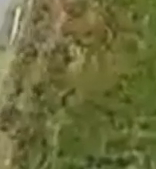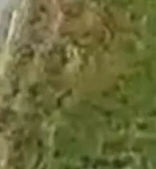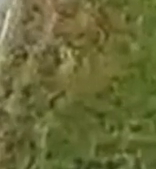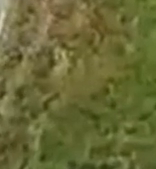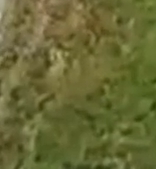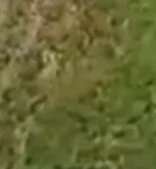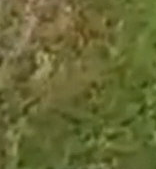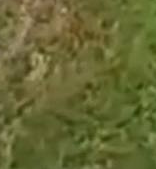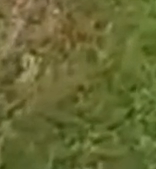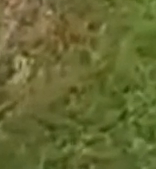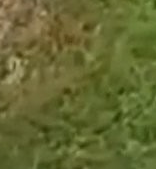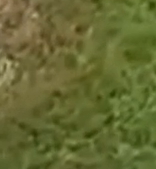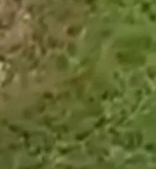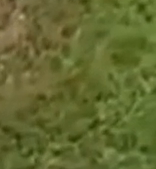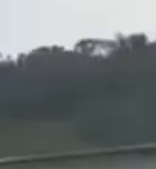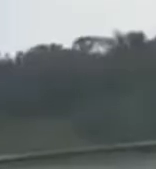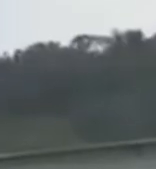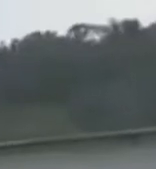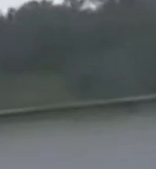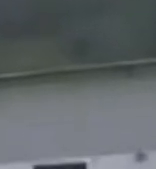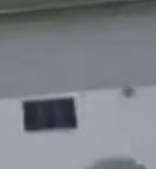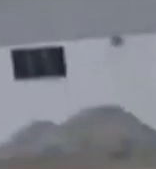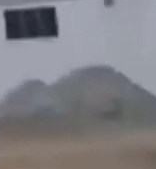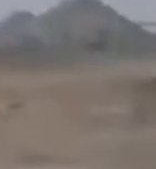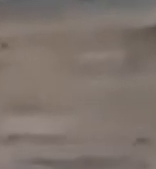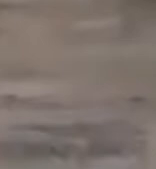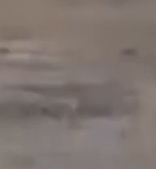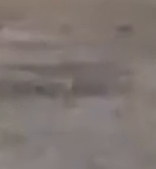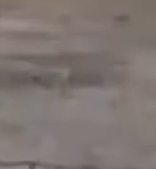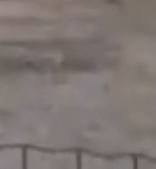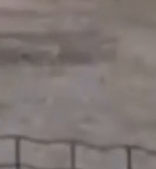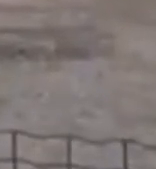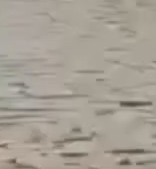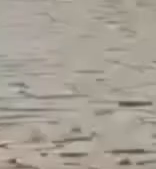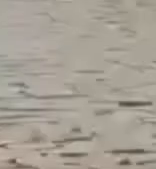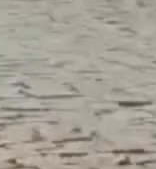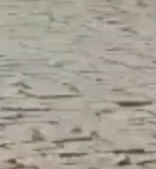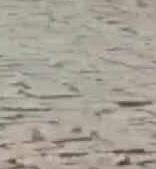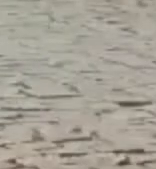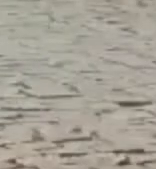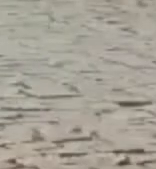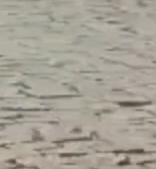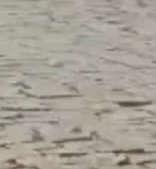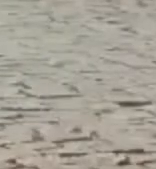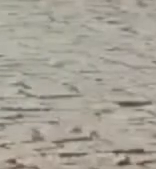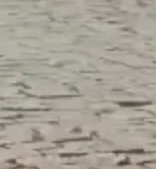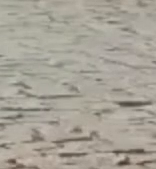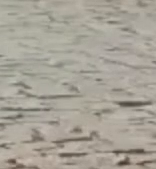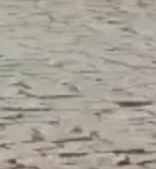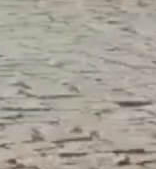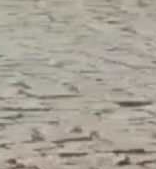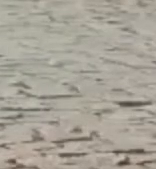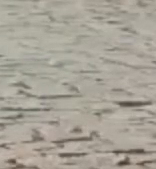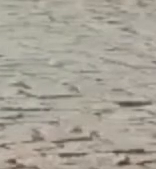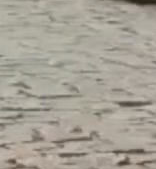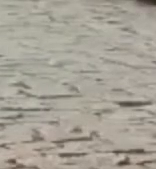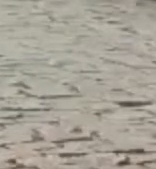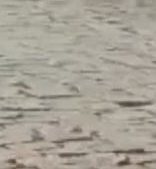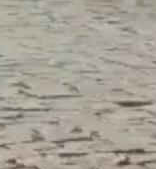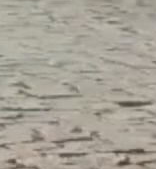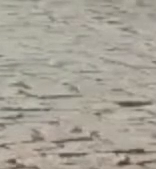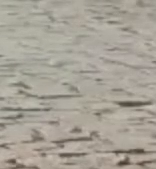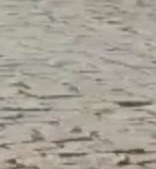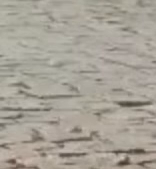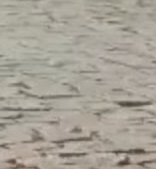Unidade de Saúde do bairro Figueira e a Superintendência do Belchior. Foi ainda responsável pelas obras de drenagem do